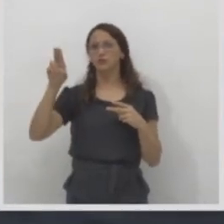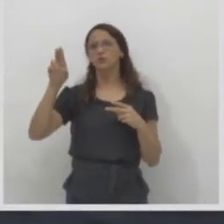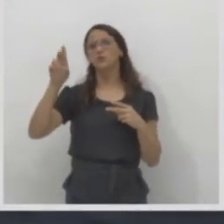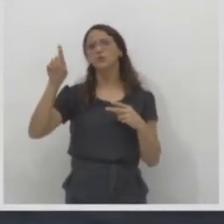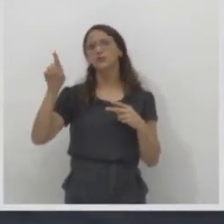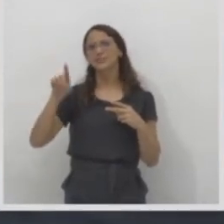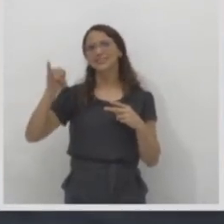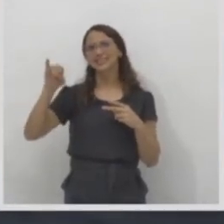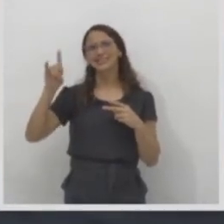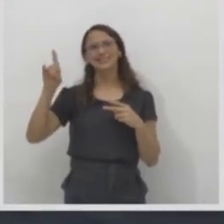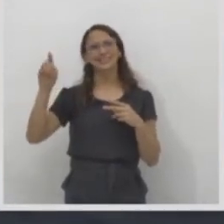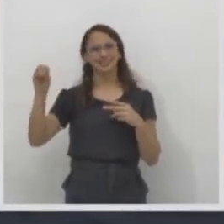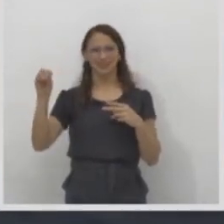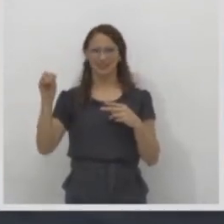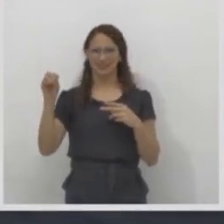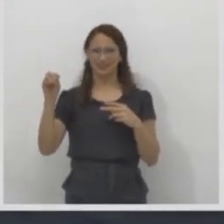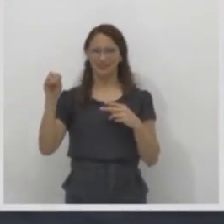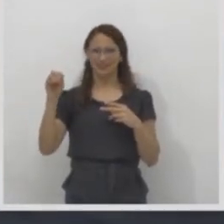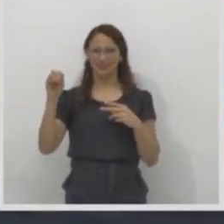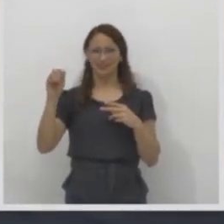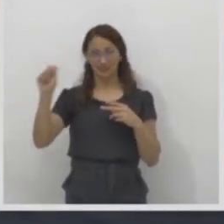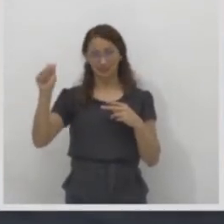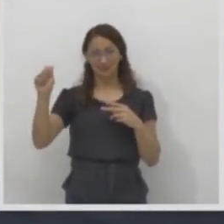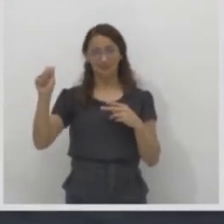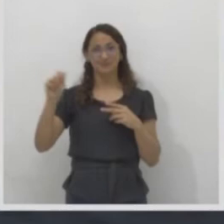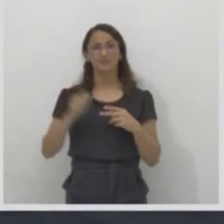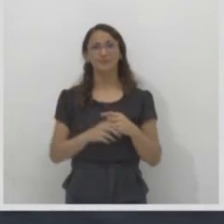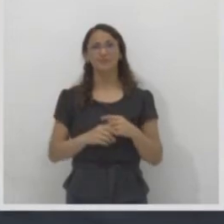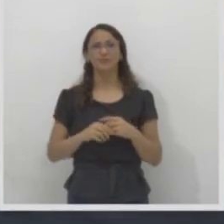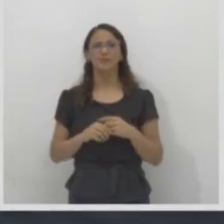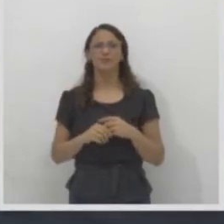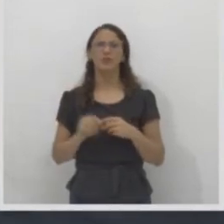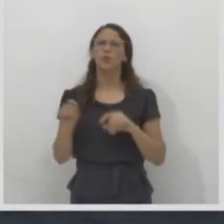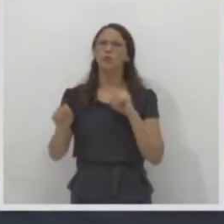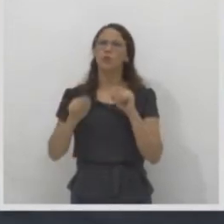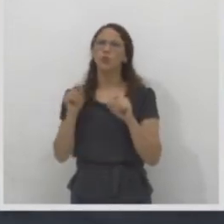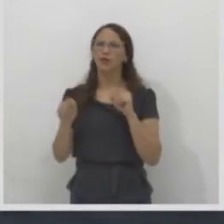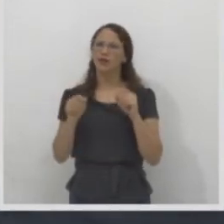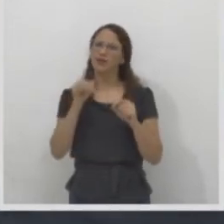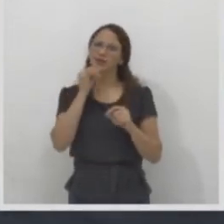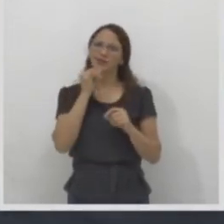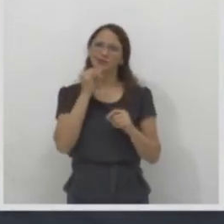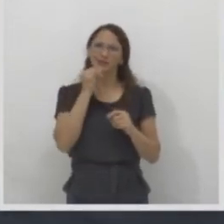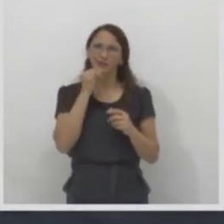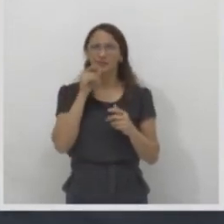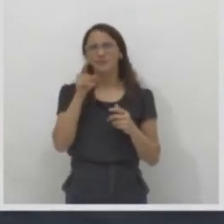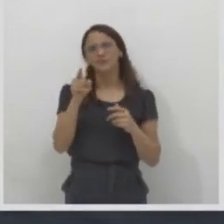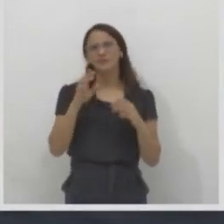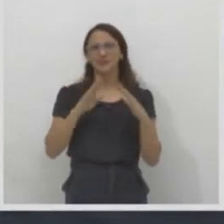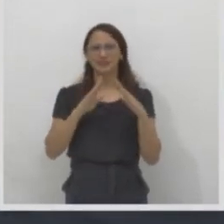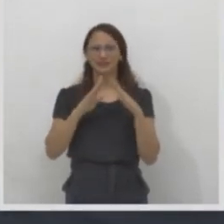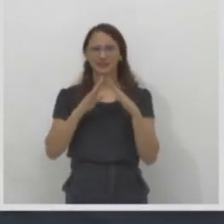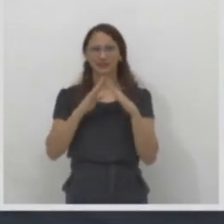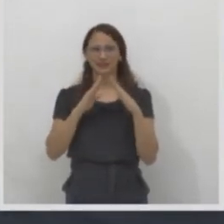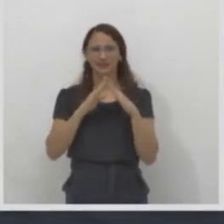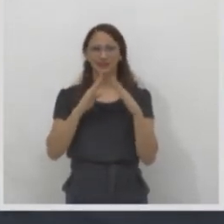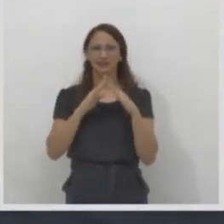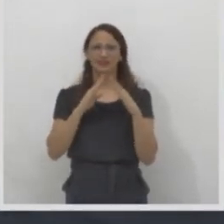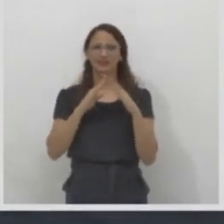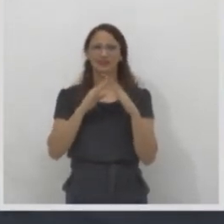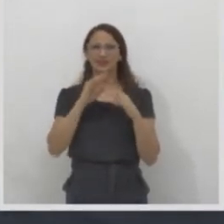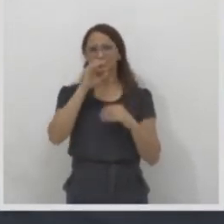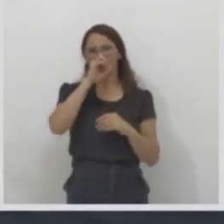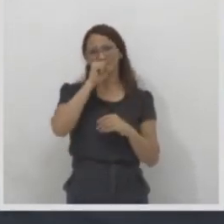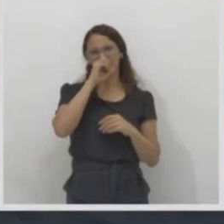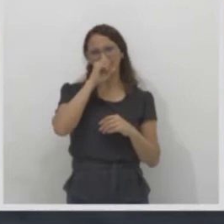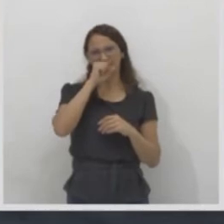induzida? Ou até controlada. Vamos supor, você está num sábado na sua casa, aluno, né, e você